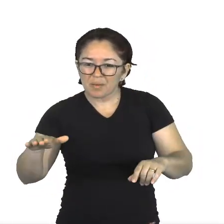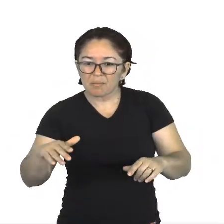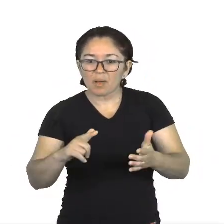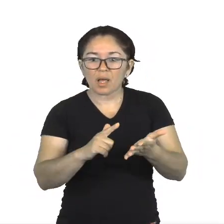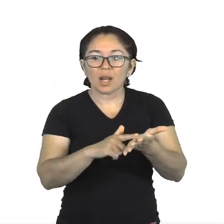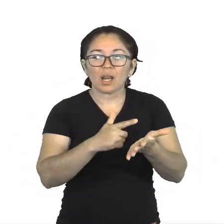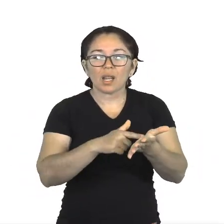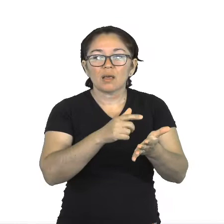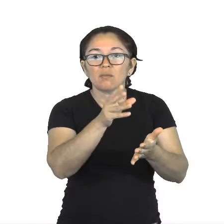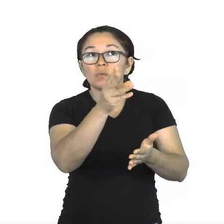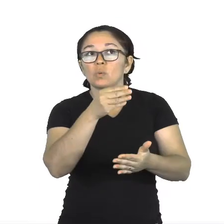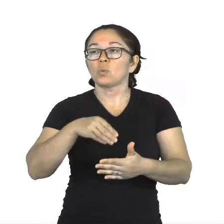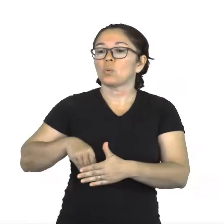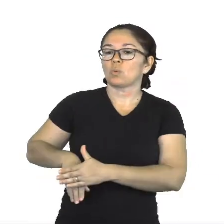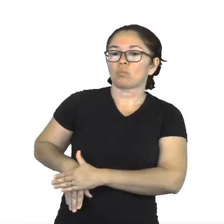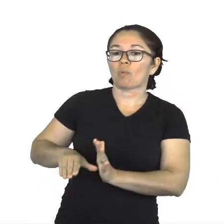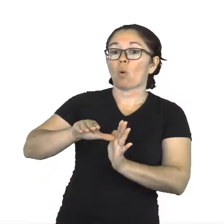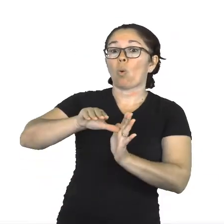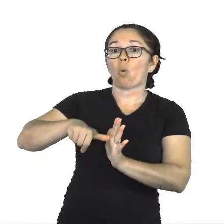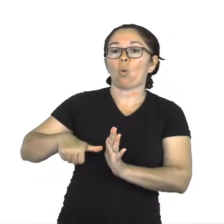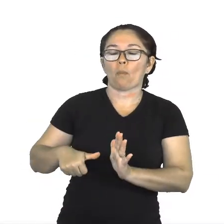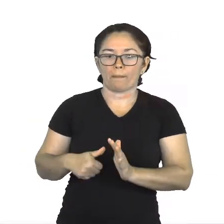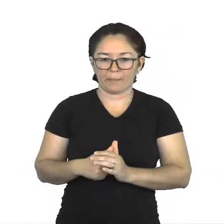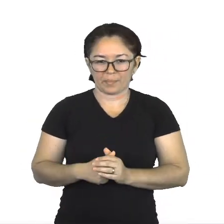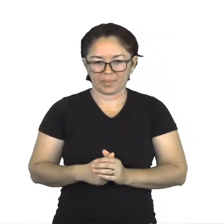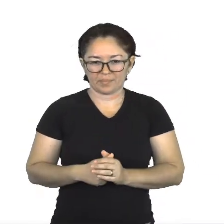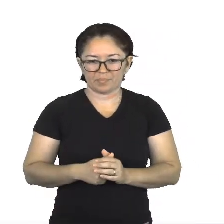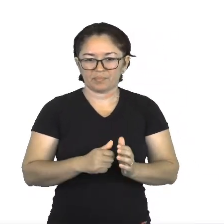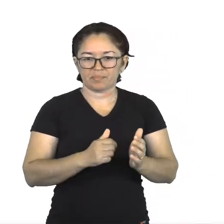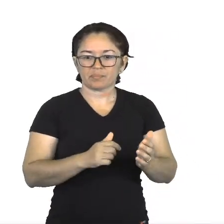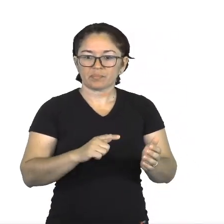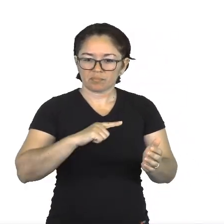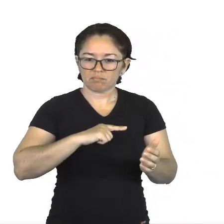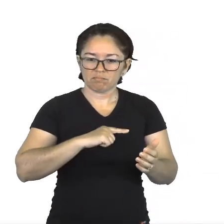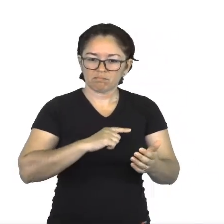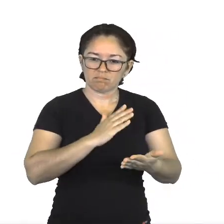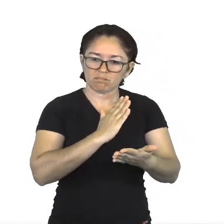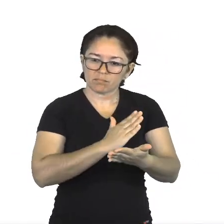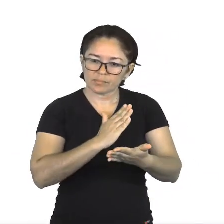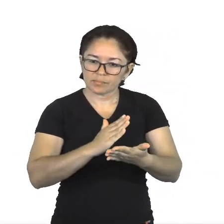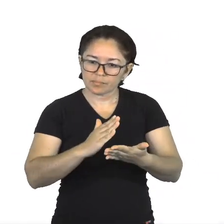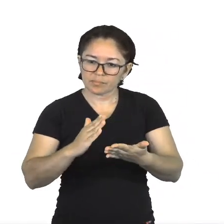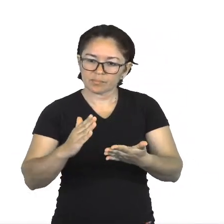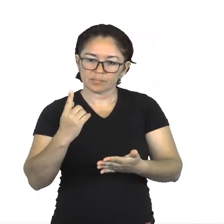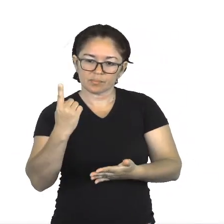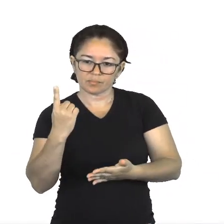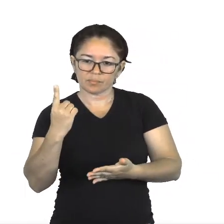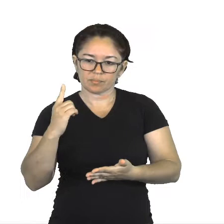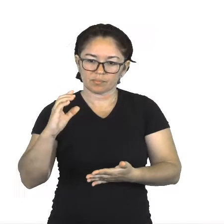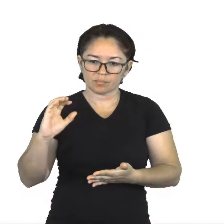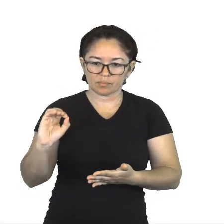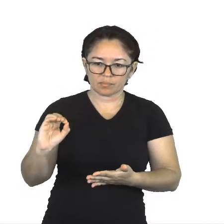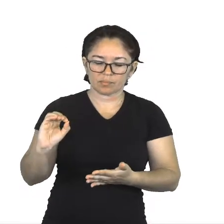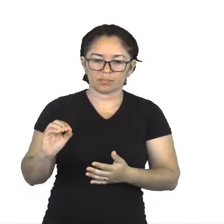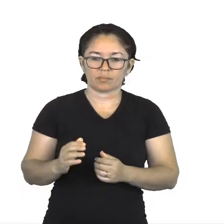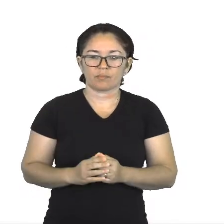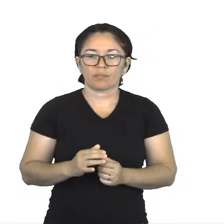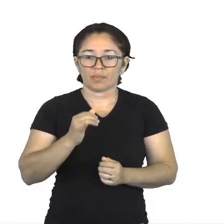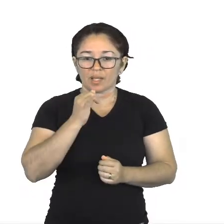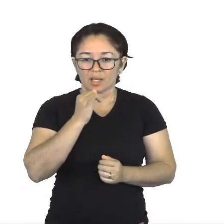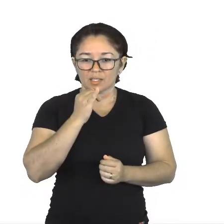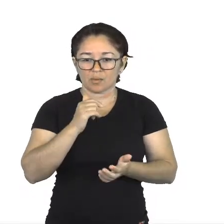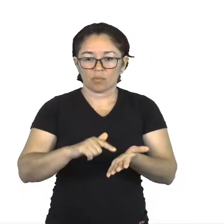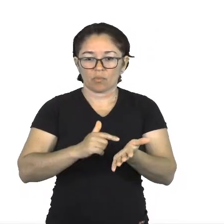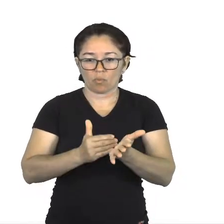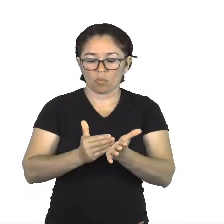10 partes, além de um prólogo, em que a protagonista e a narradora são apresentadas.